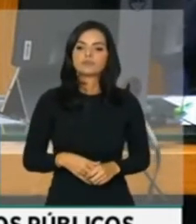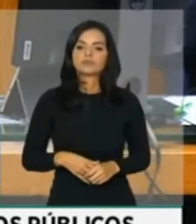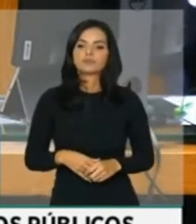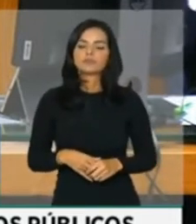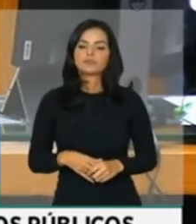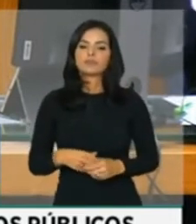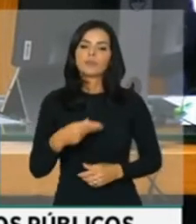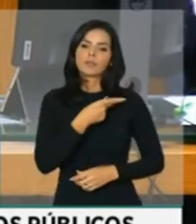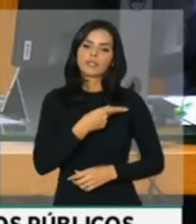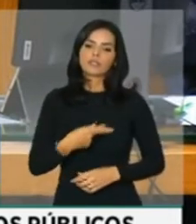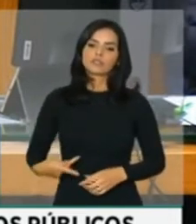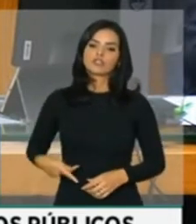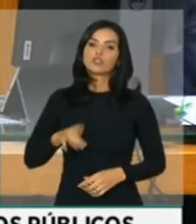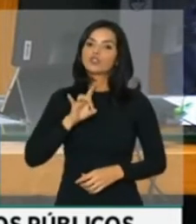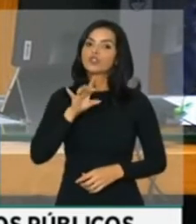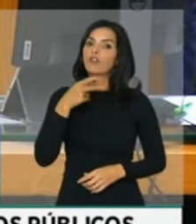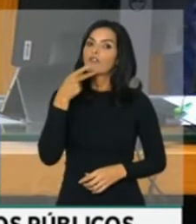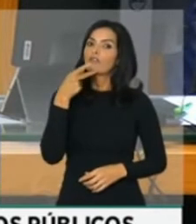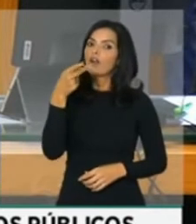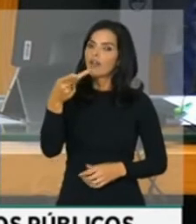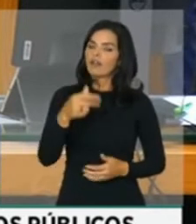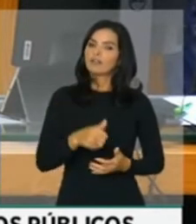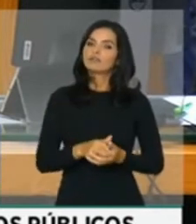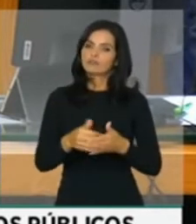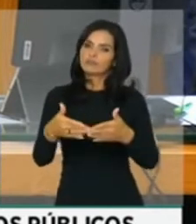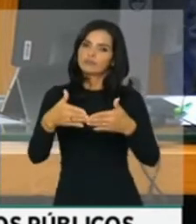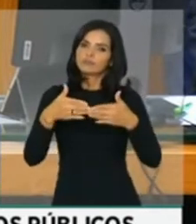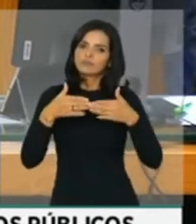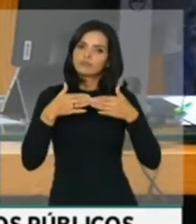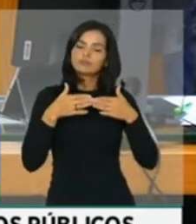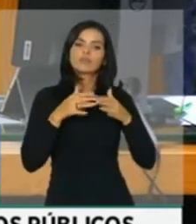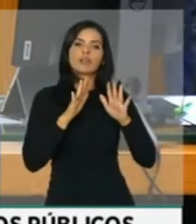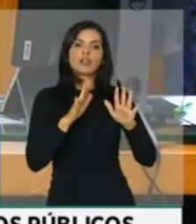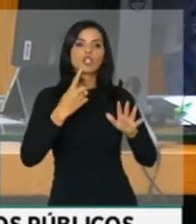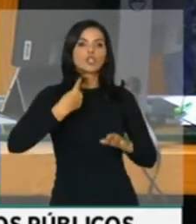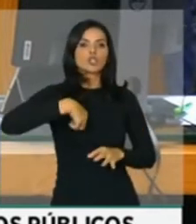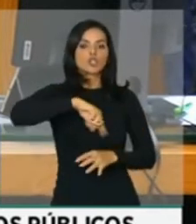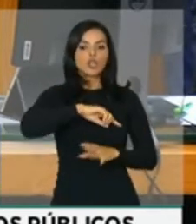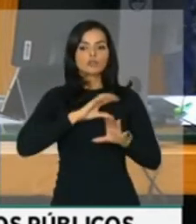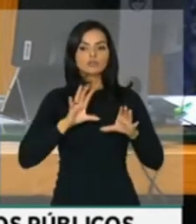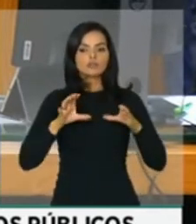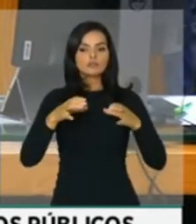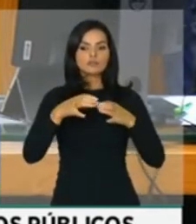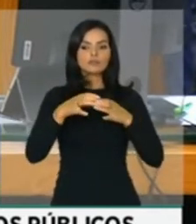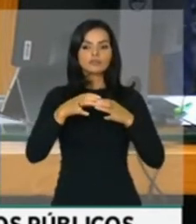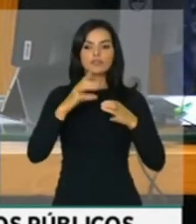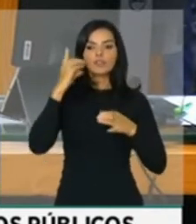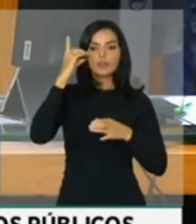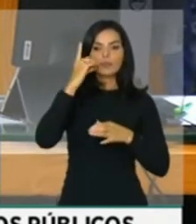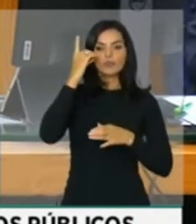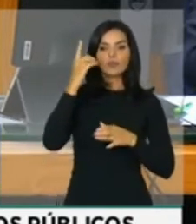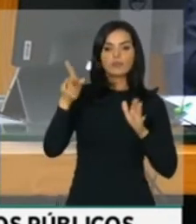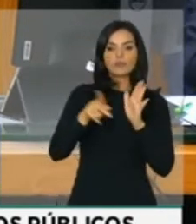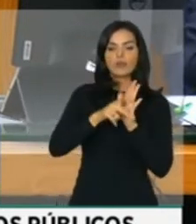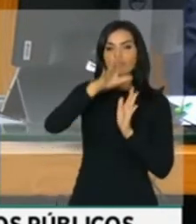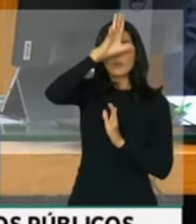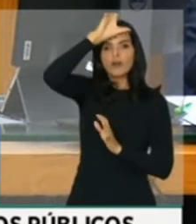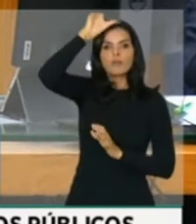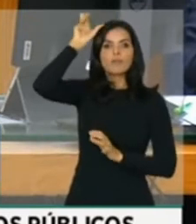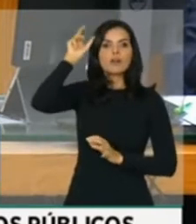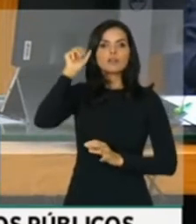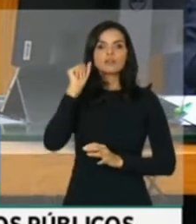presidindo a sessão, só registrar com todo o devido cuidado que nós da bancada do Amazonas, que seríamos em tese